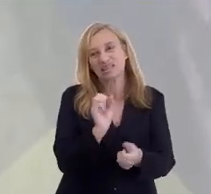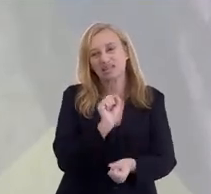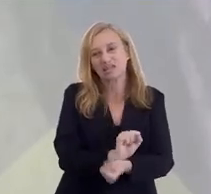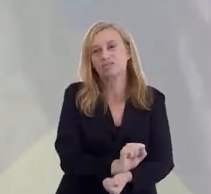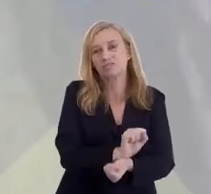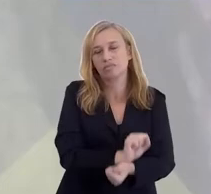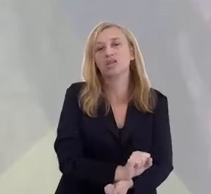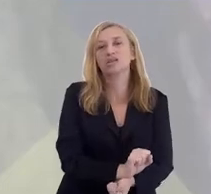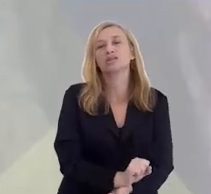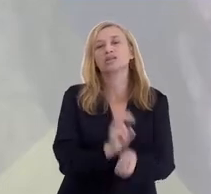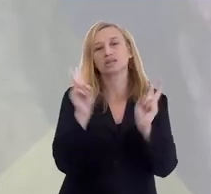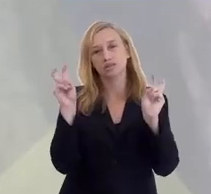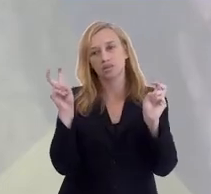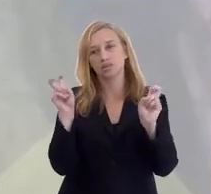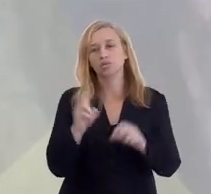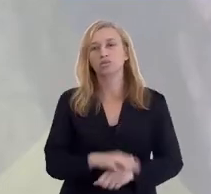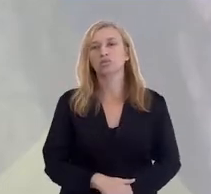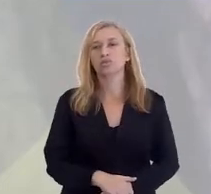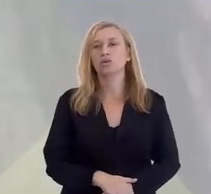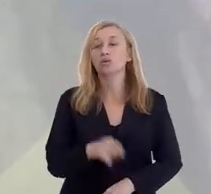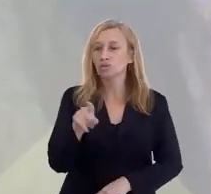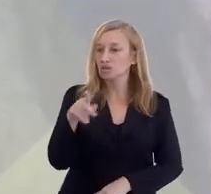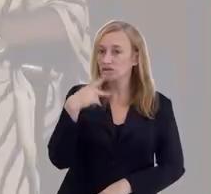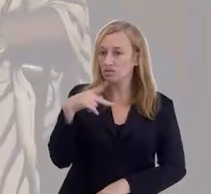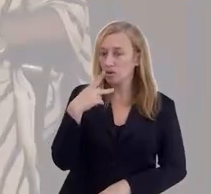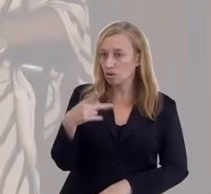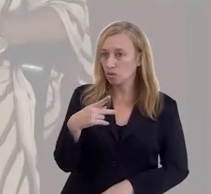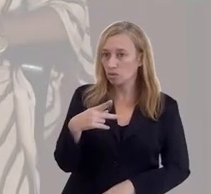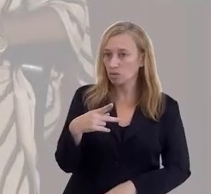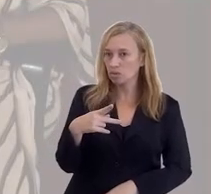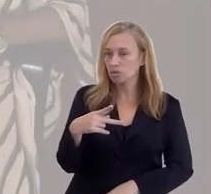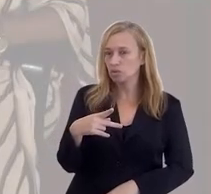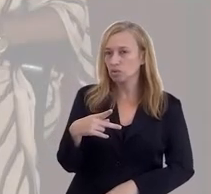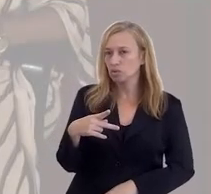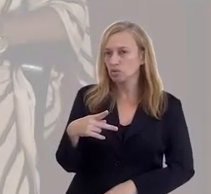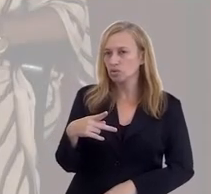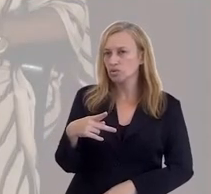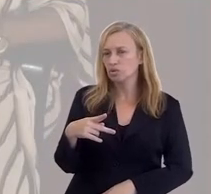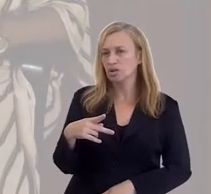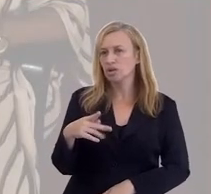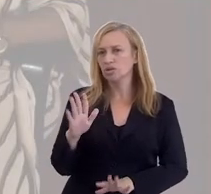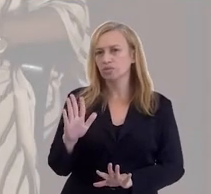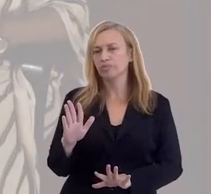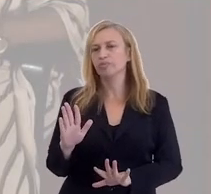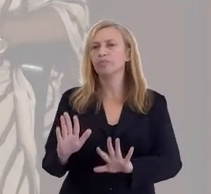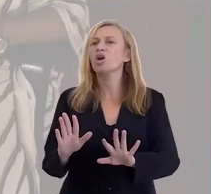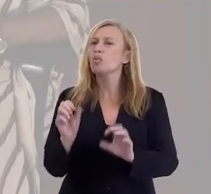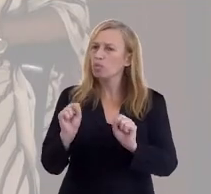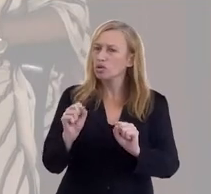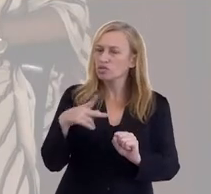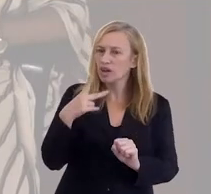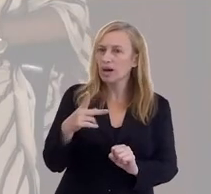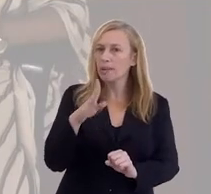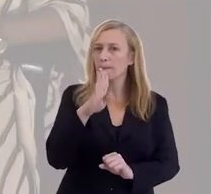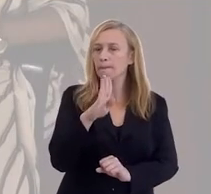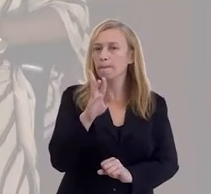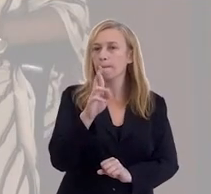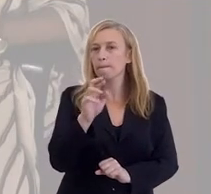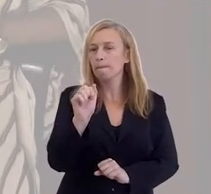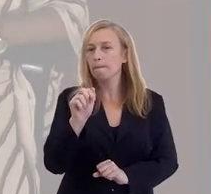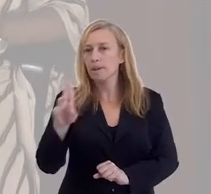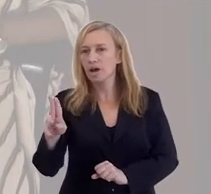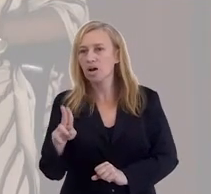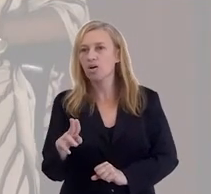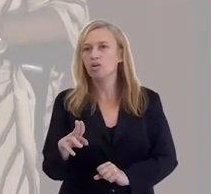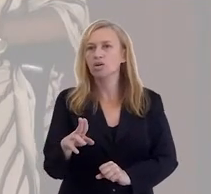vezes presos nessas situações. Você falou do umbral, posso, do André Luiz, eu posso só apontar uma coisa? O umbral,